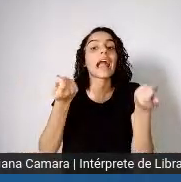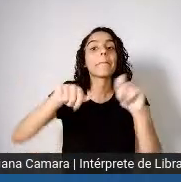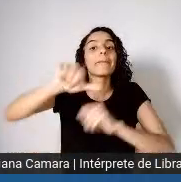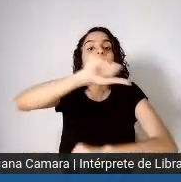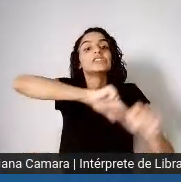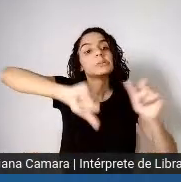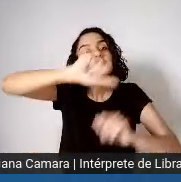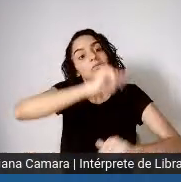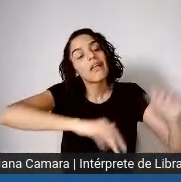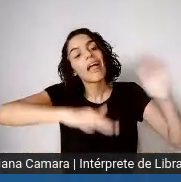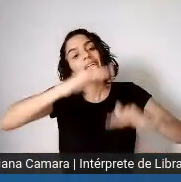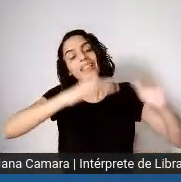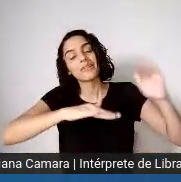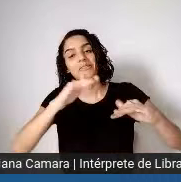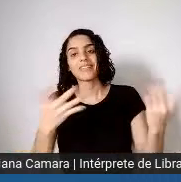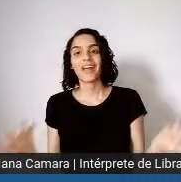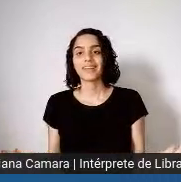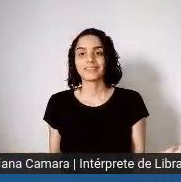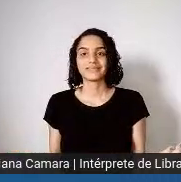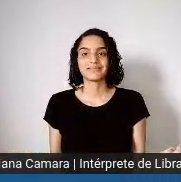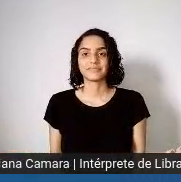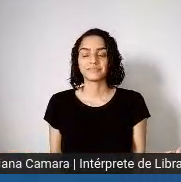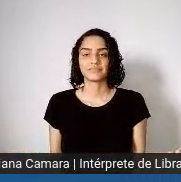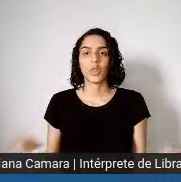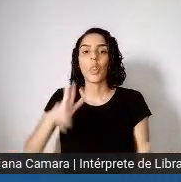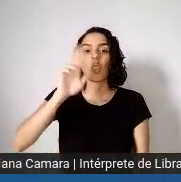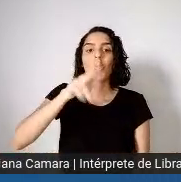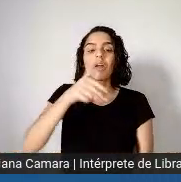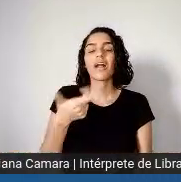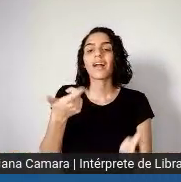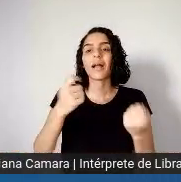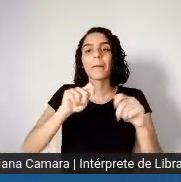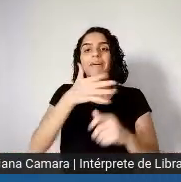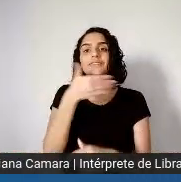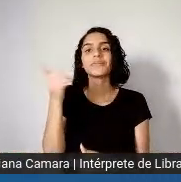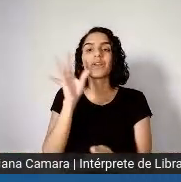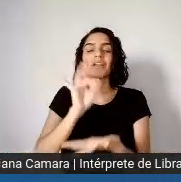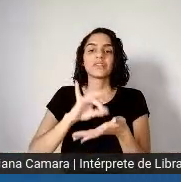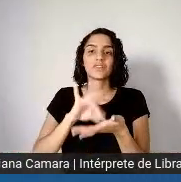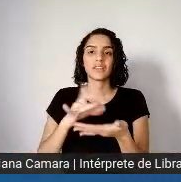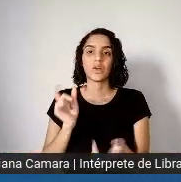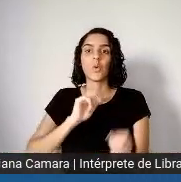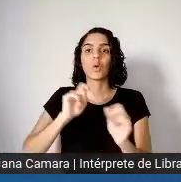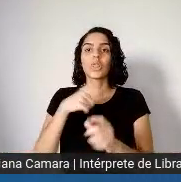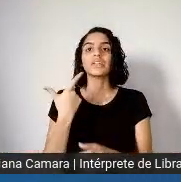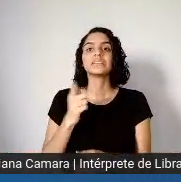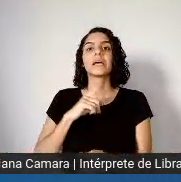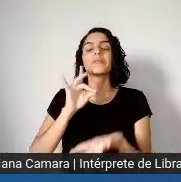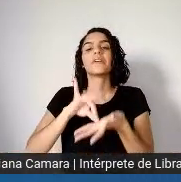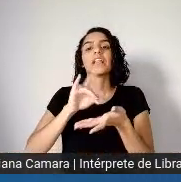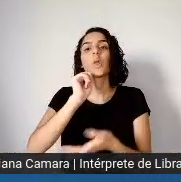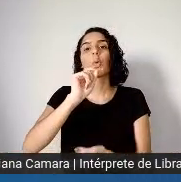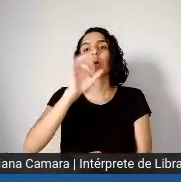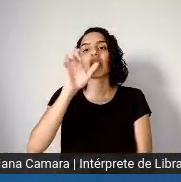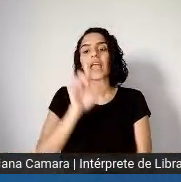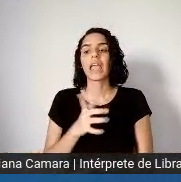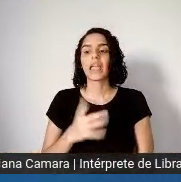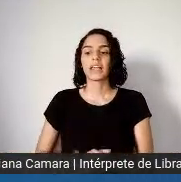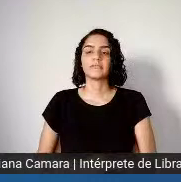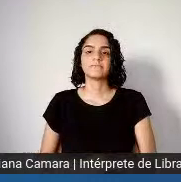ousado projeto de erradicação, de superação. Ao invés disso, que nós vemos é a disseminação do